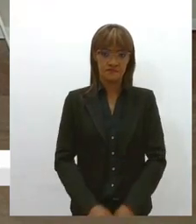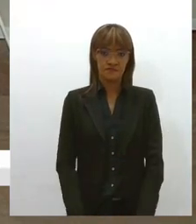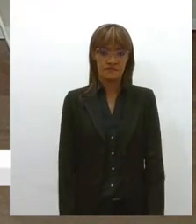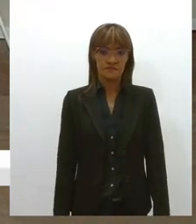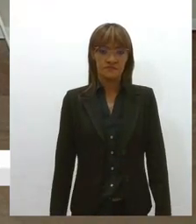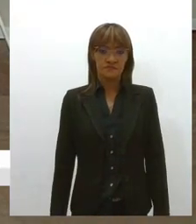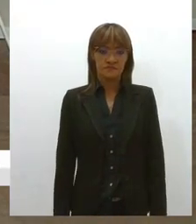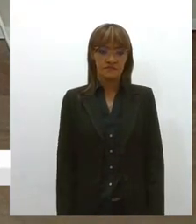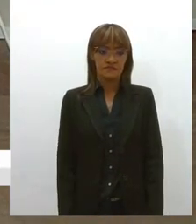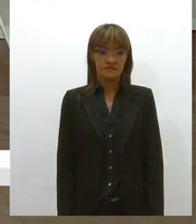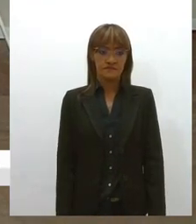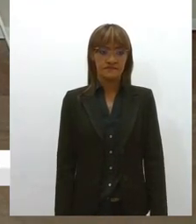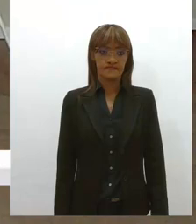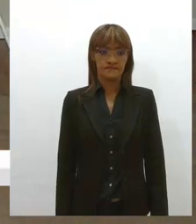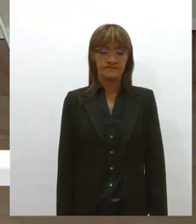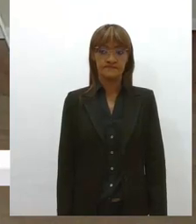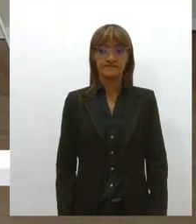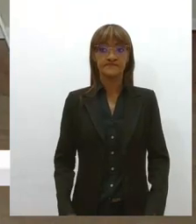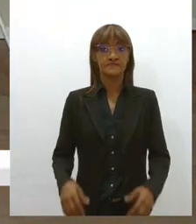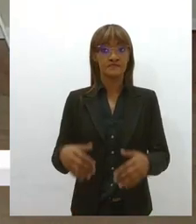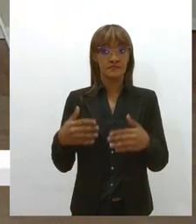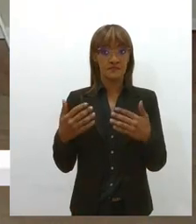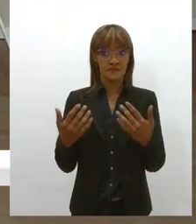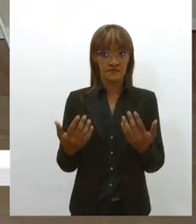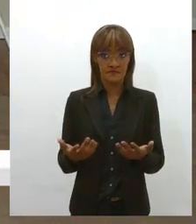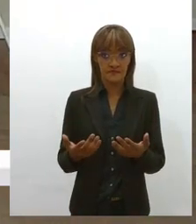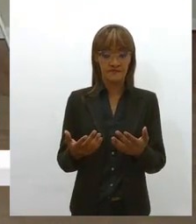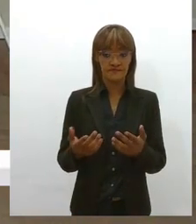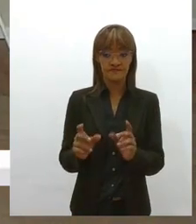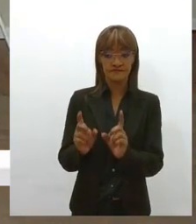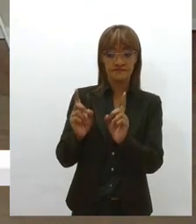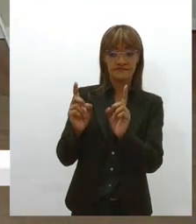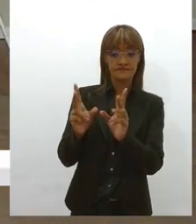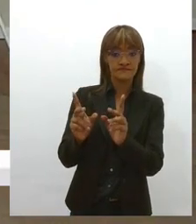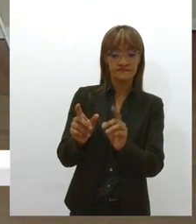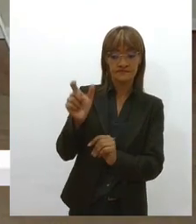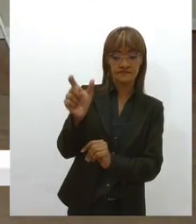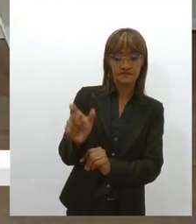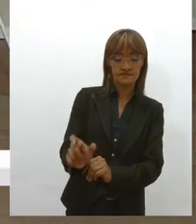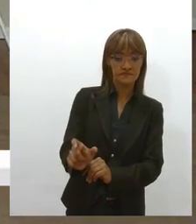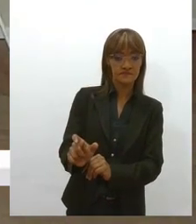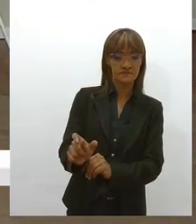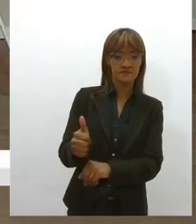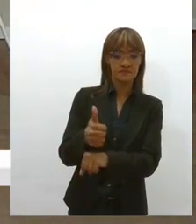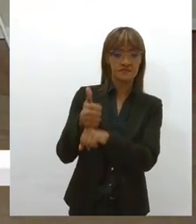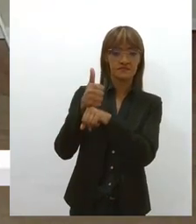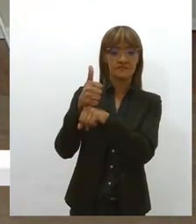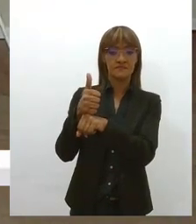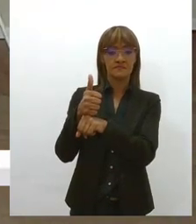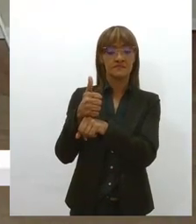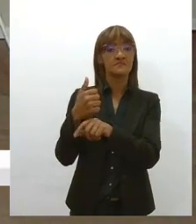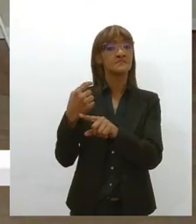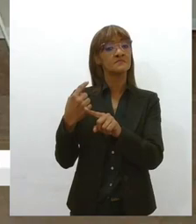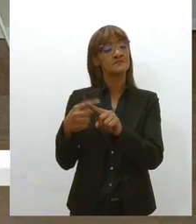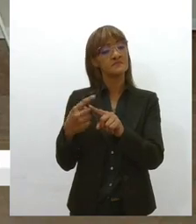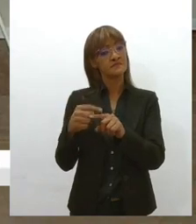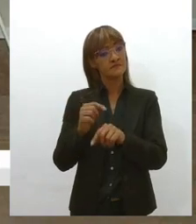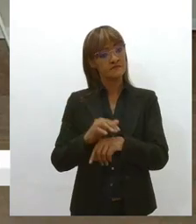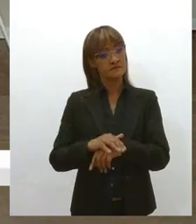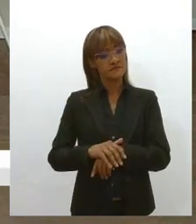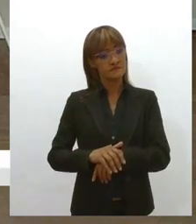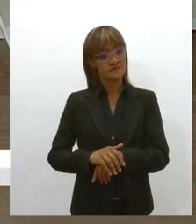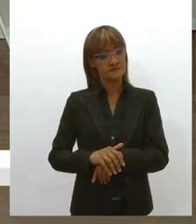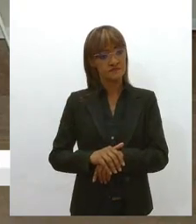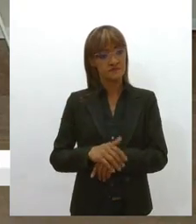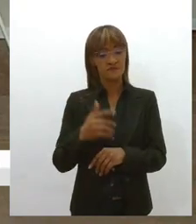Então, precariza justamente porque essa pessoa, ela, ela está numa condição de desproteção,